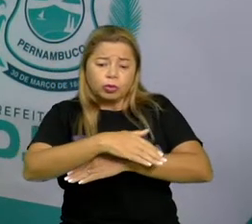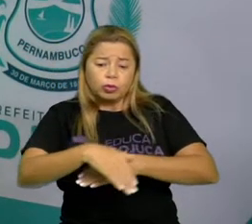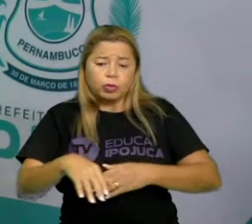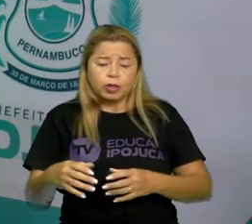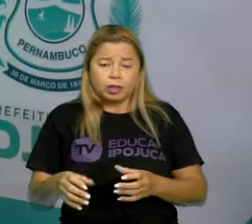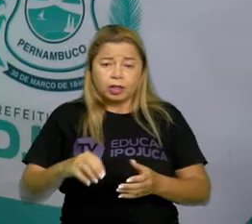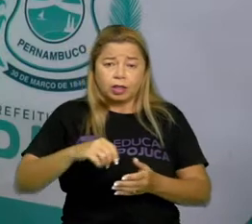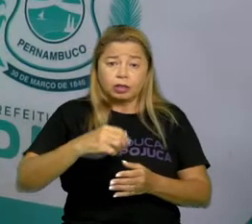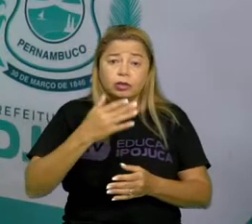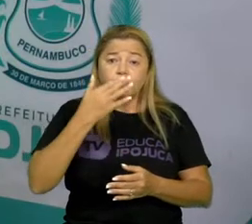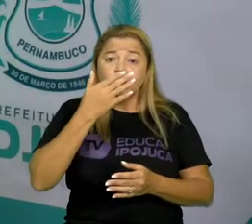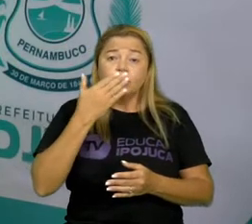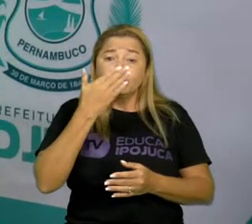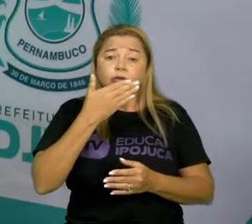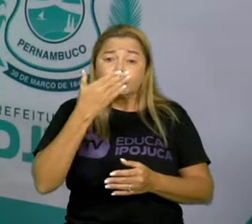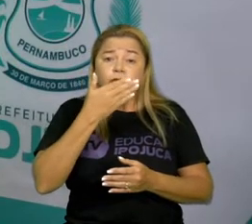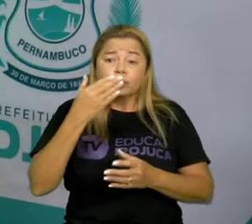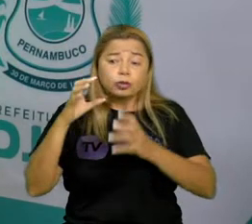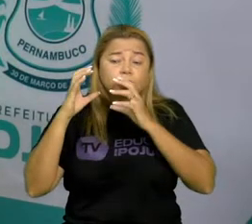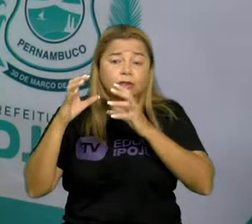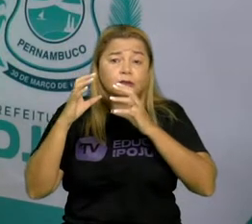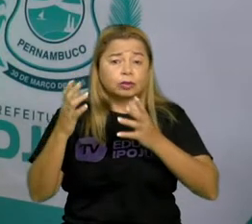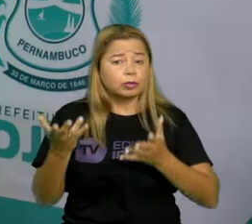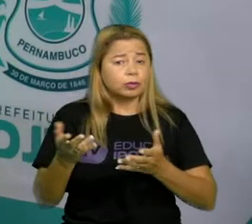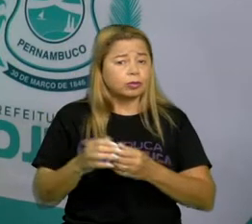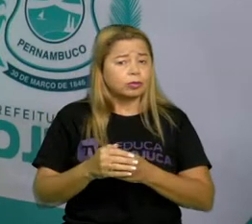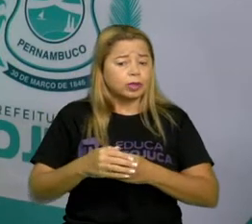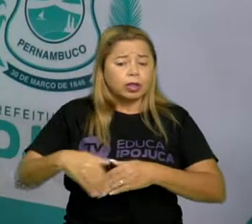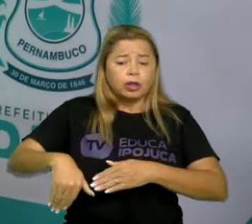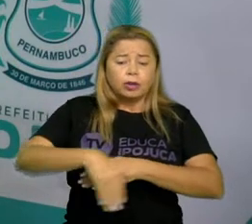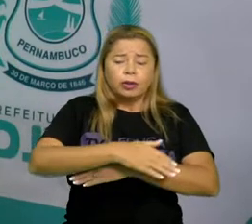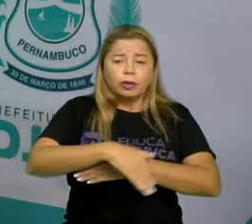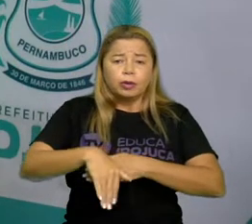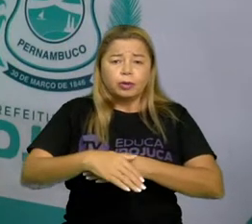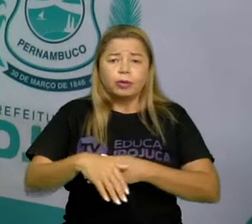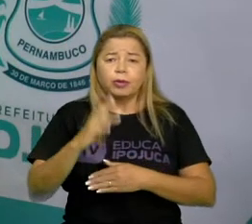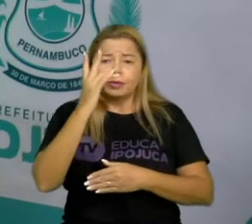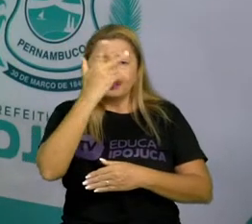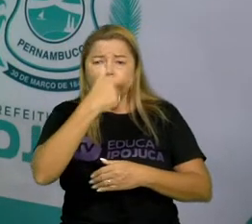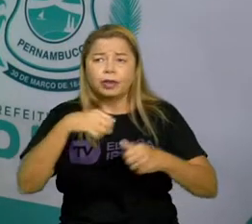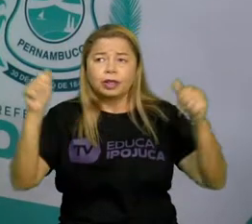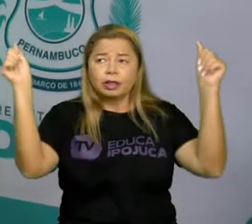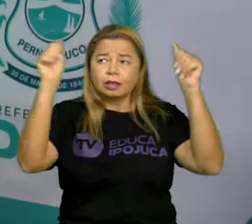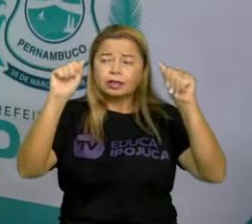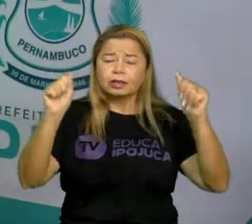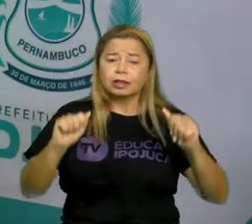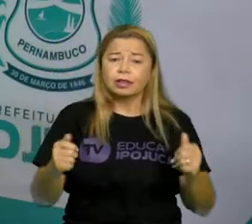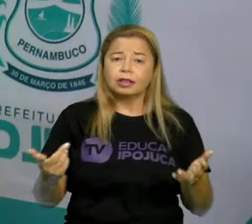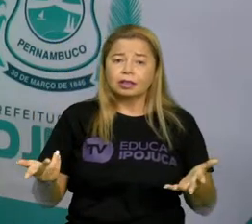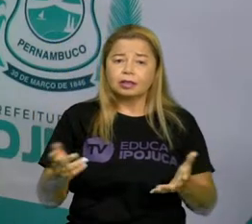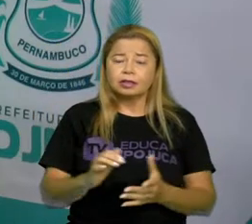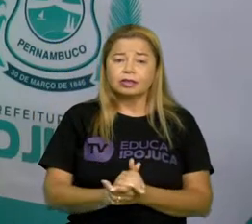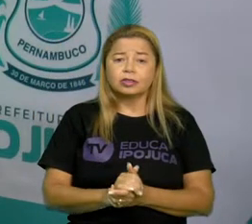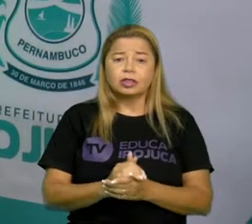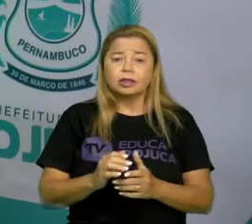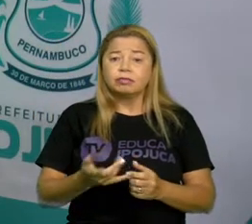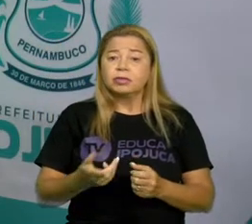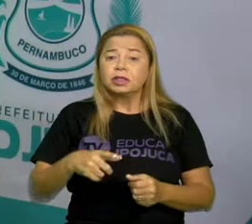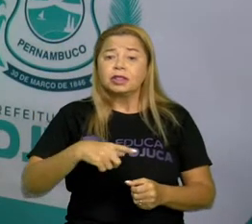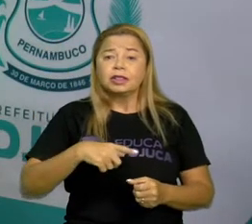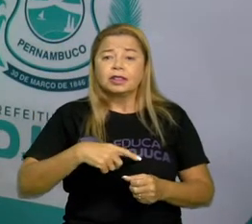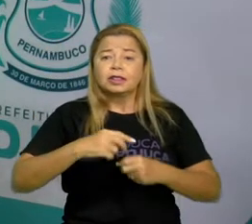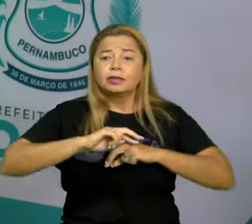Rua das Belas Artes. Existem vários tipos de nomes de ruas. E